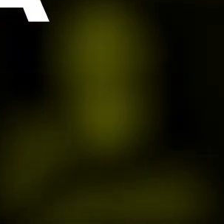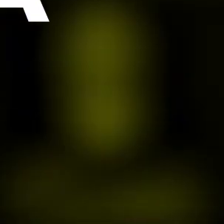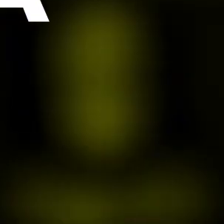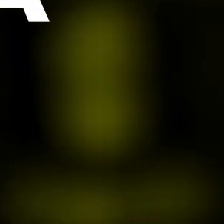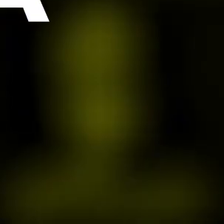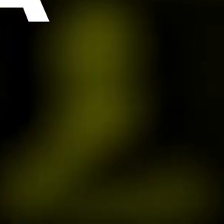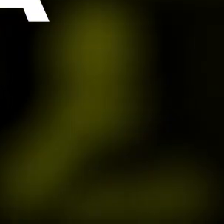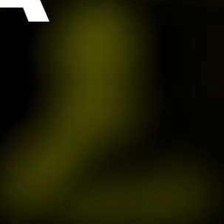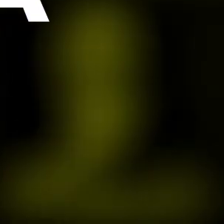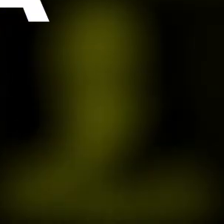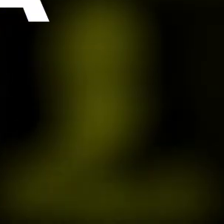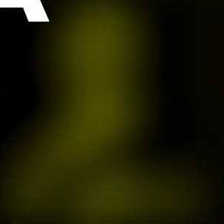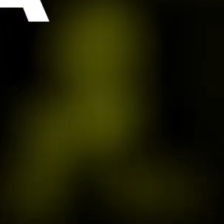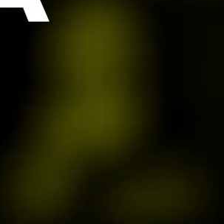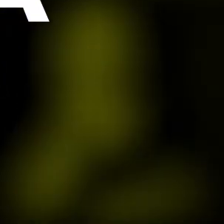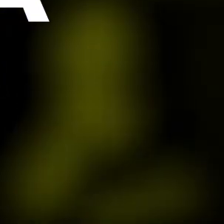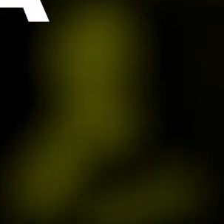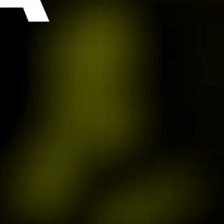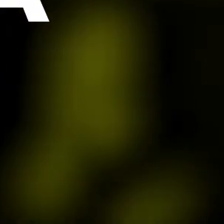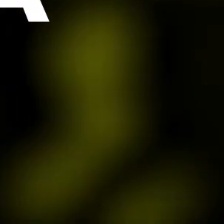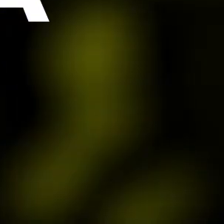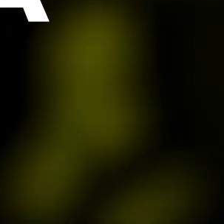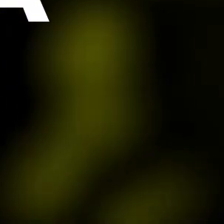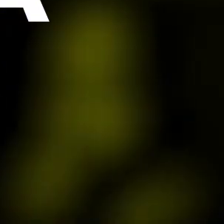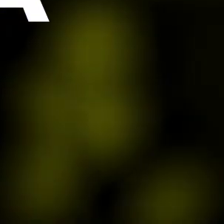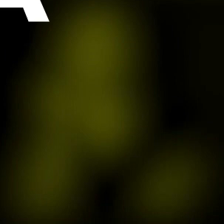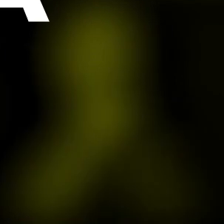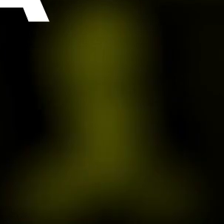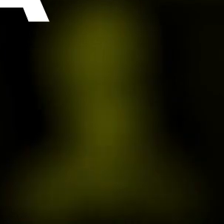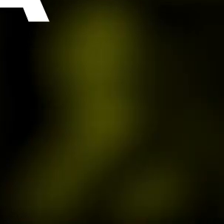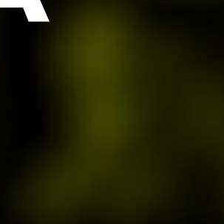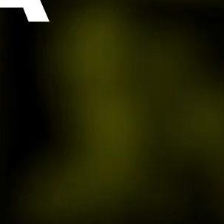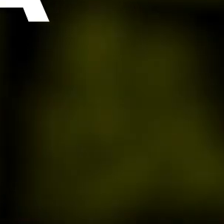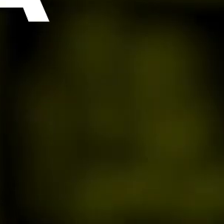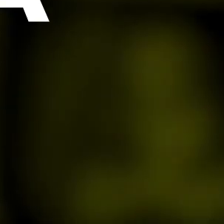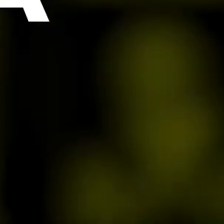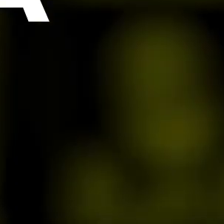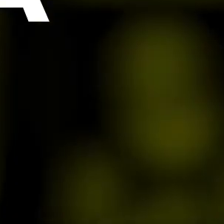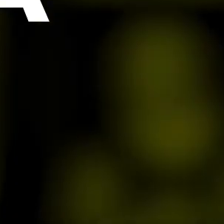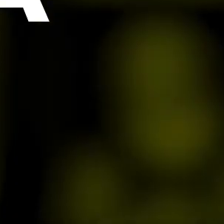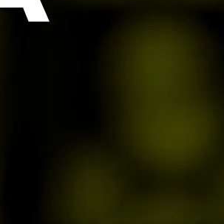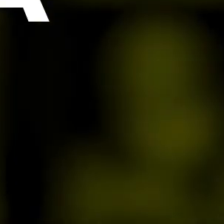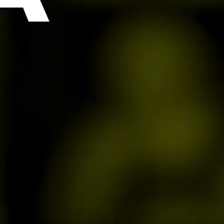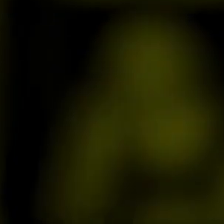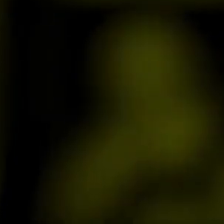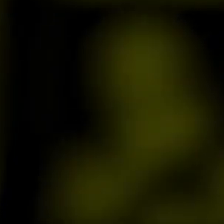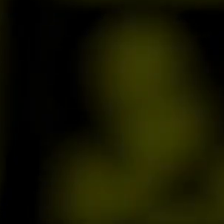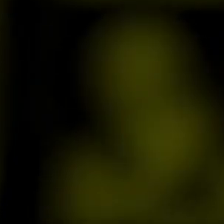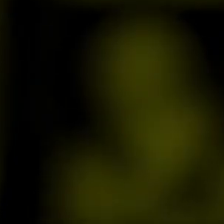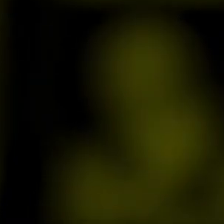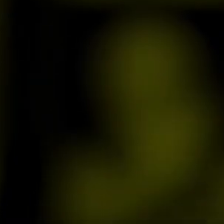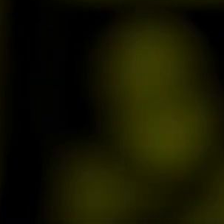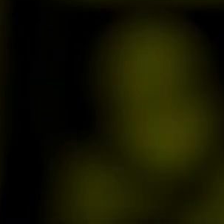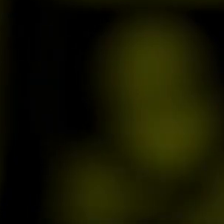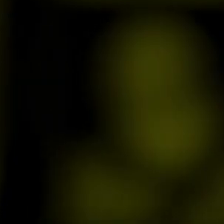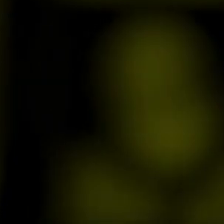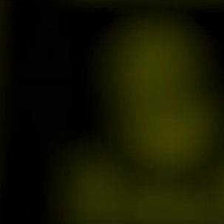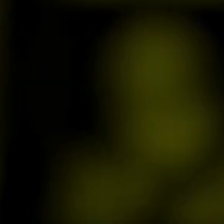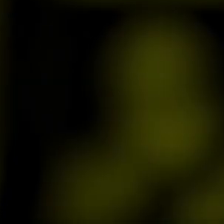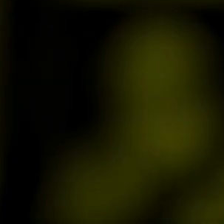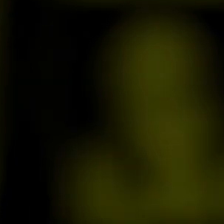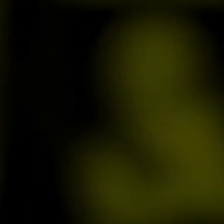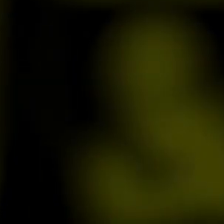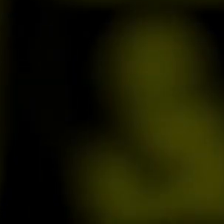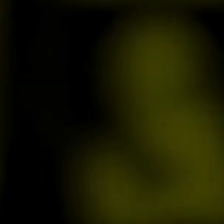Câmara Municipal, a audiência pública facultativa, que será realizada pela Comissão de Política Urbana, no dia 4 de março,